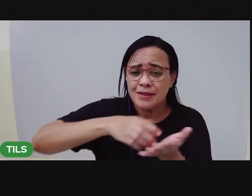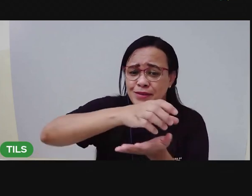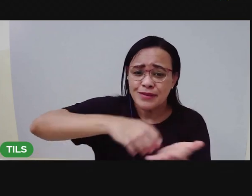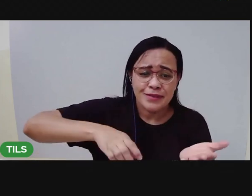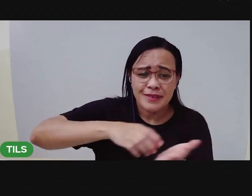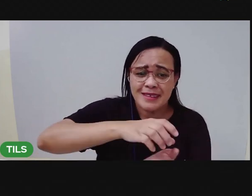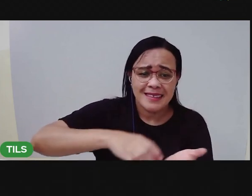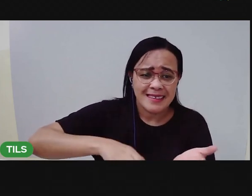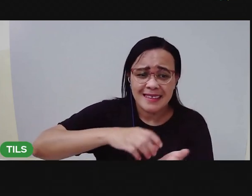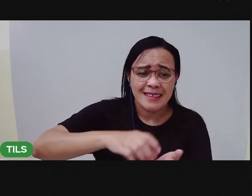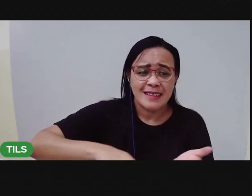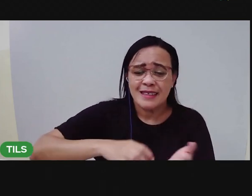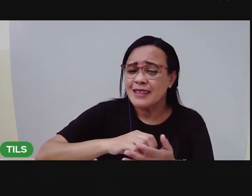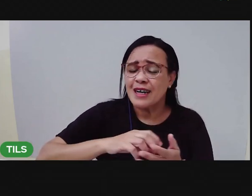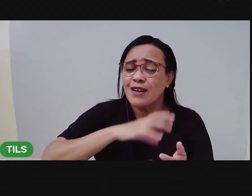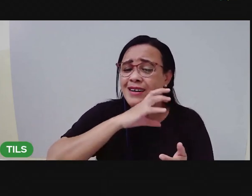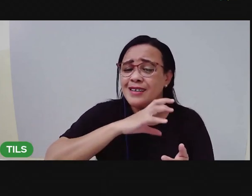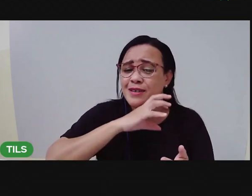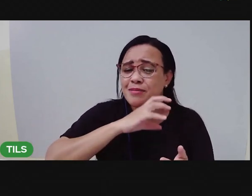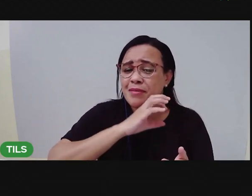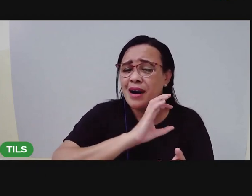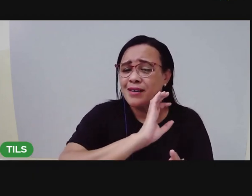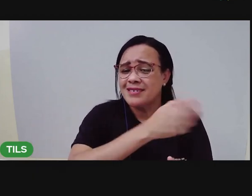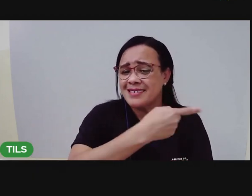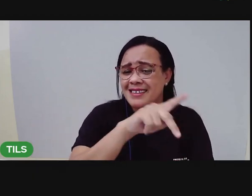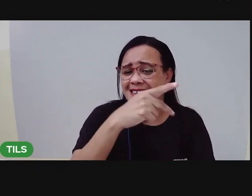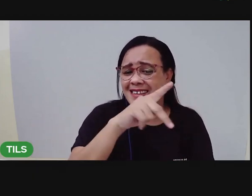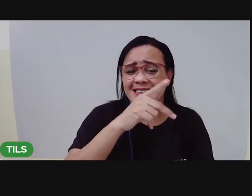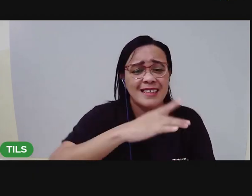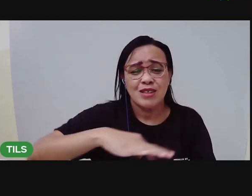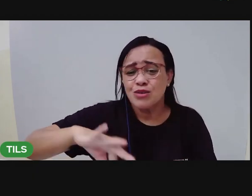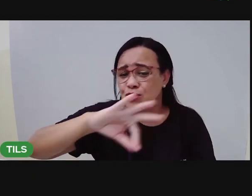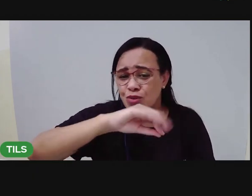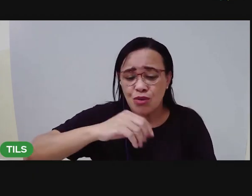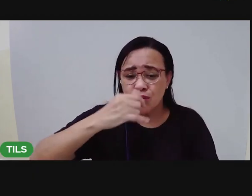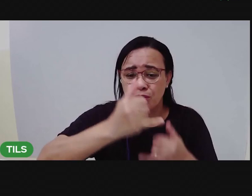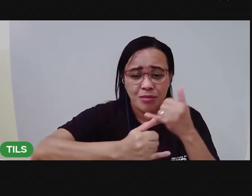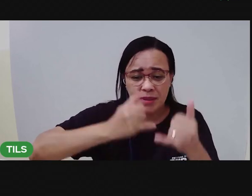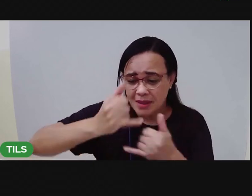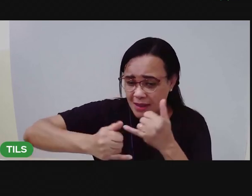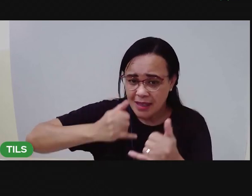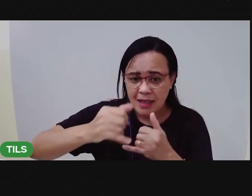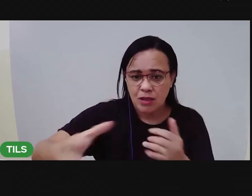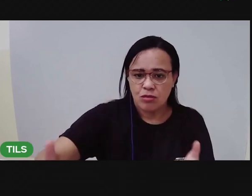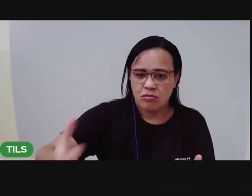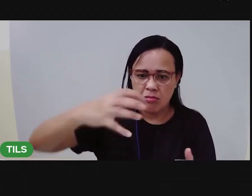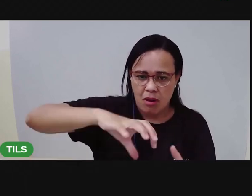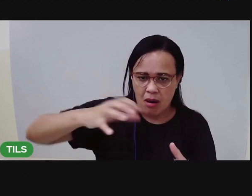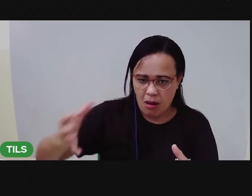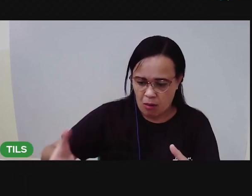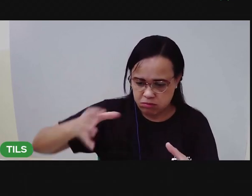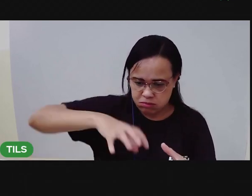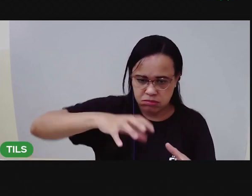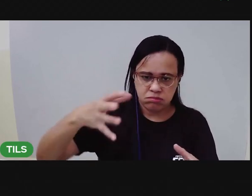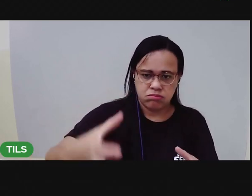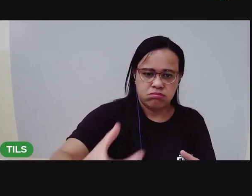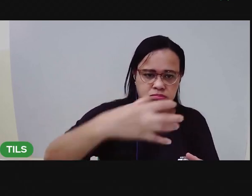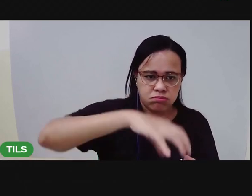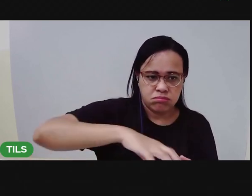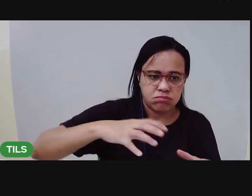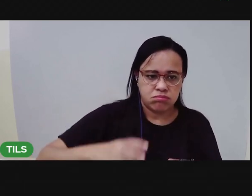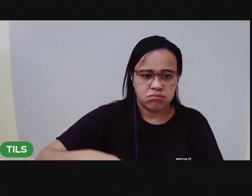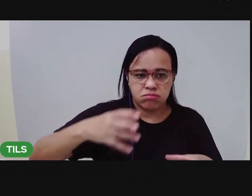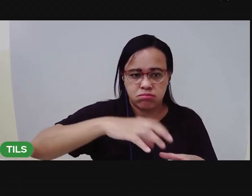Cowboy? E o Curioso? Foi pegando todos os brinquedos. Eita! Que parecia que ele queria